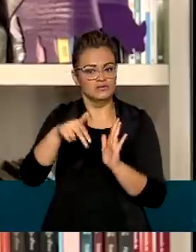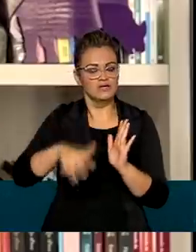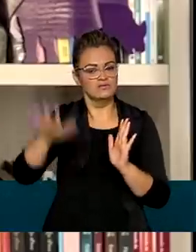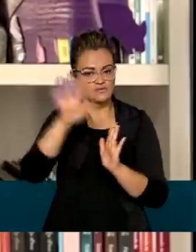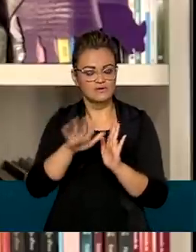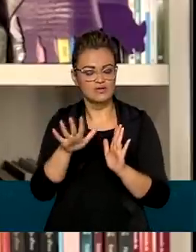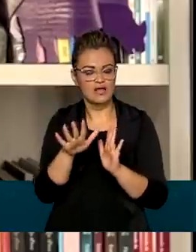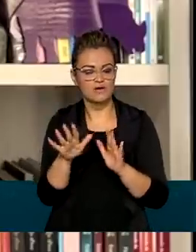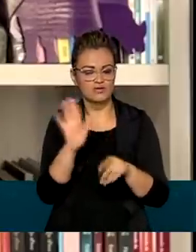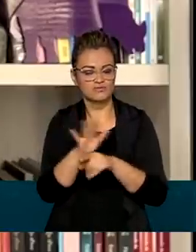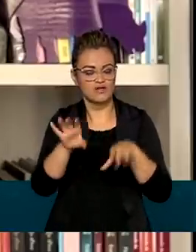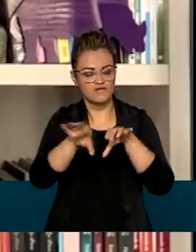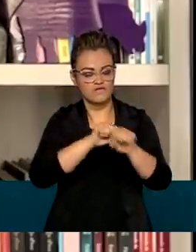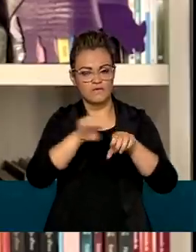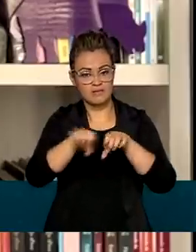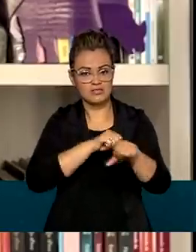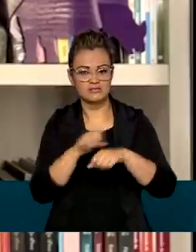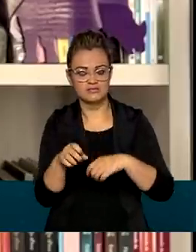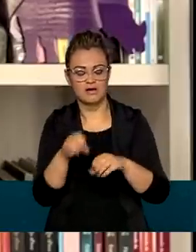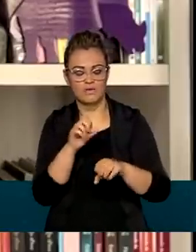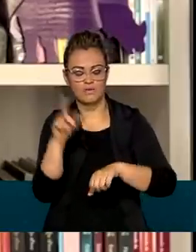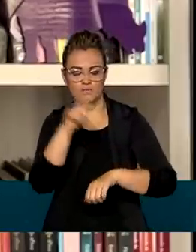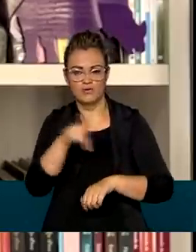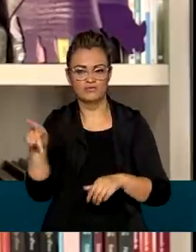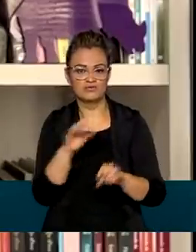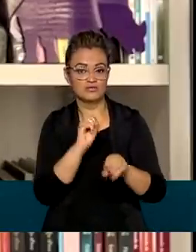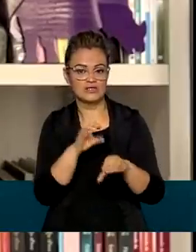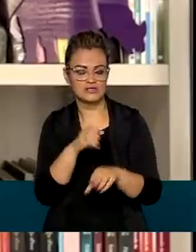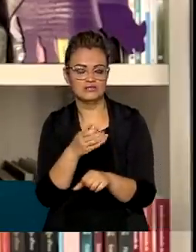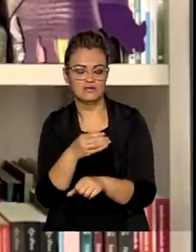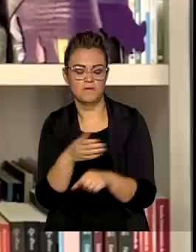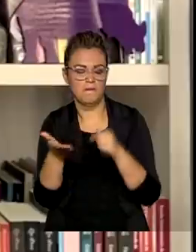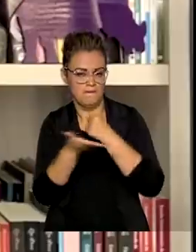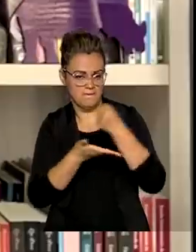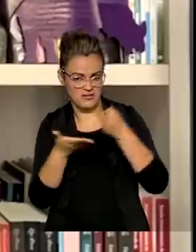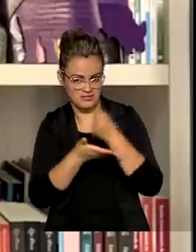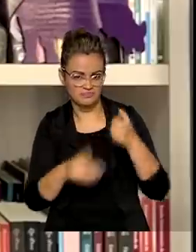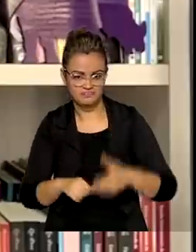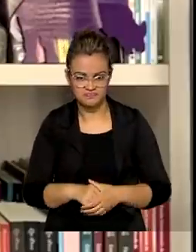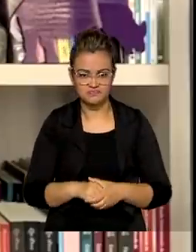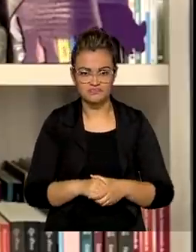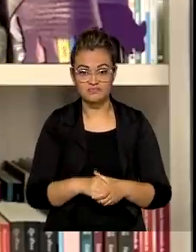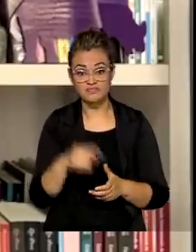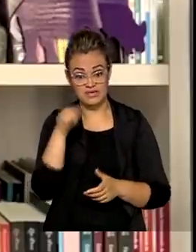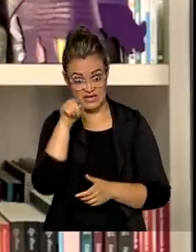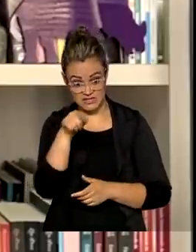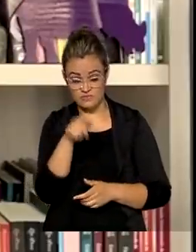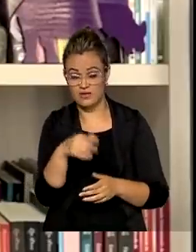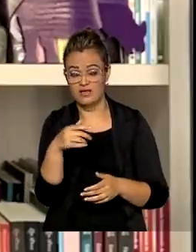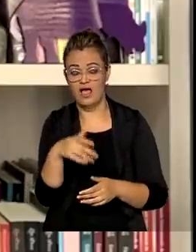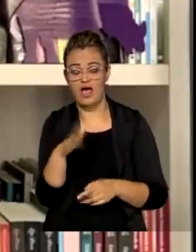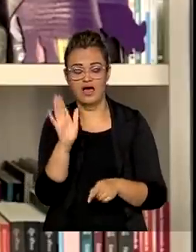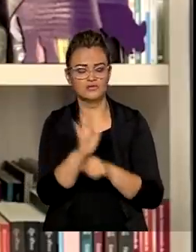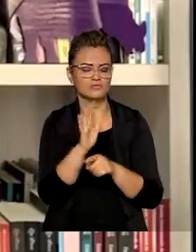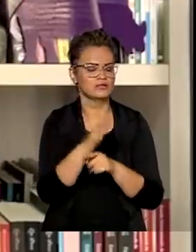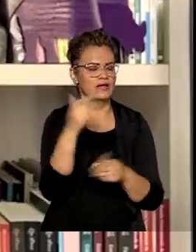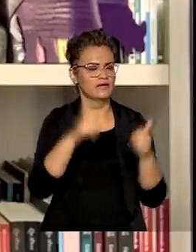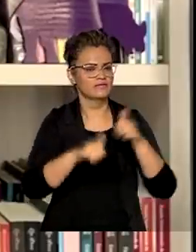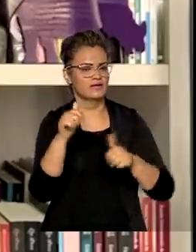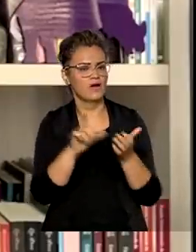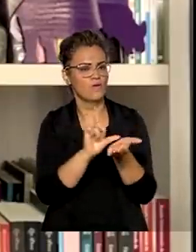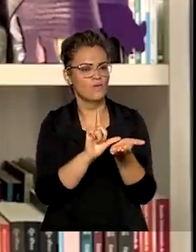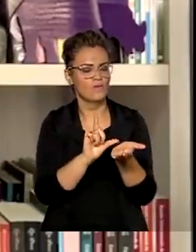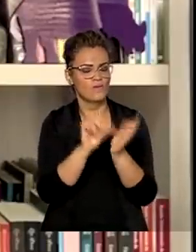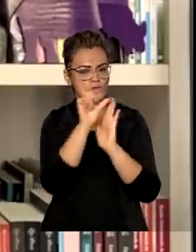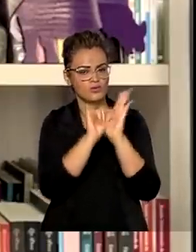de Formação de Professores da Educação Básica. O indicador também é parâmetro para a distribuição do